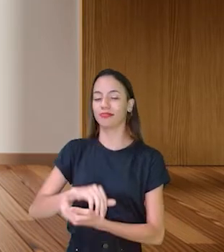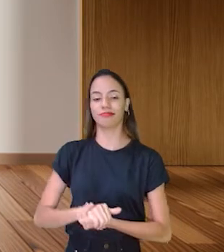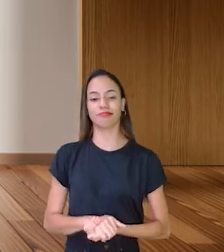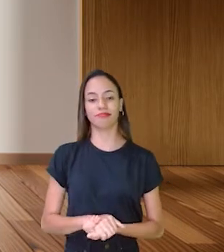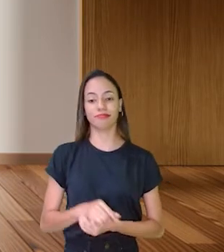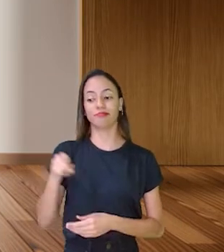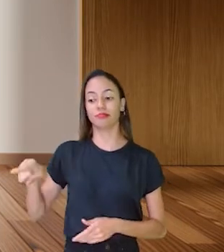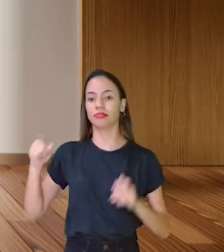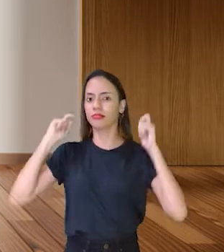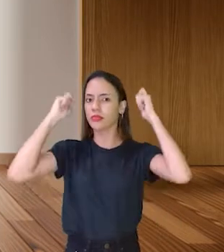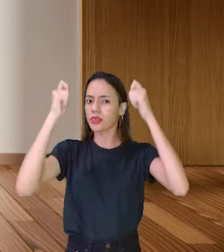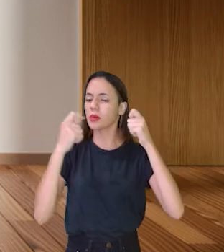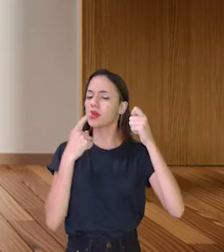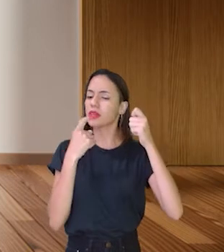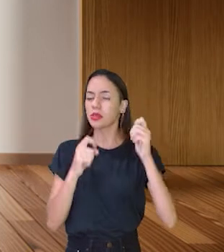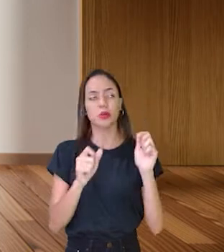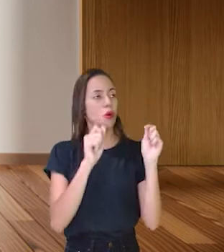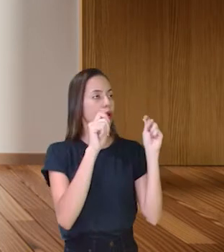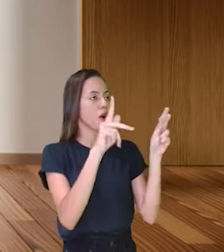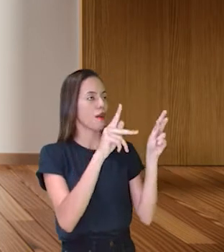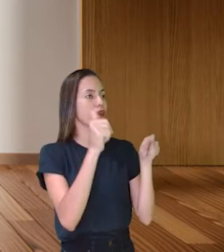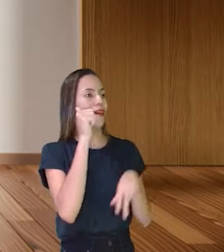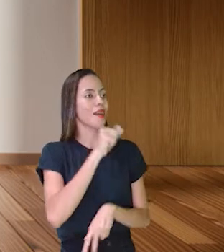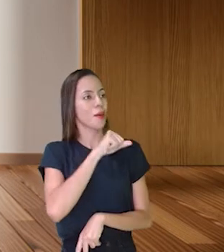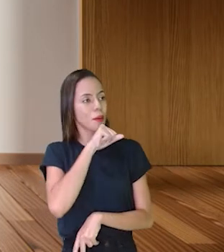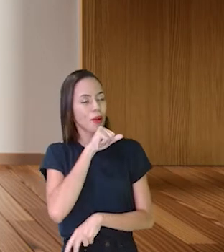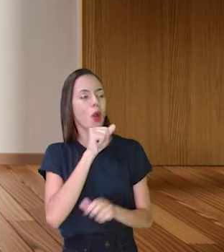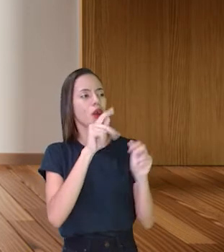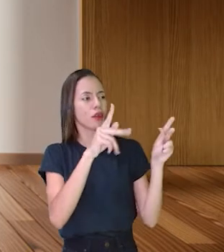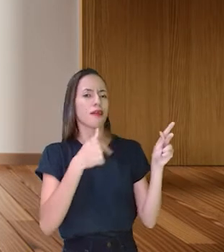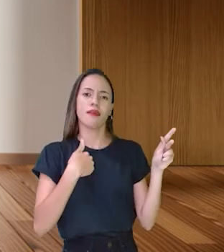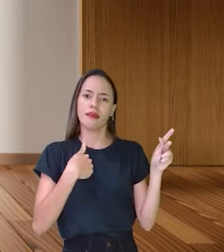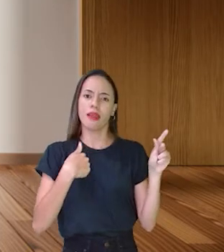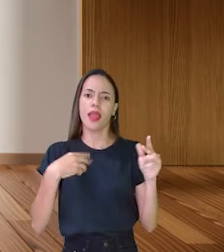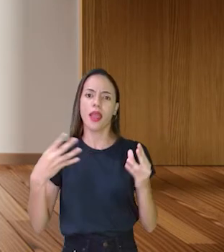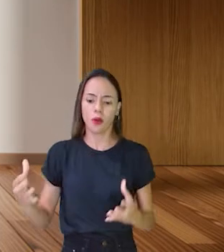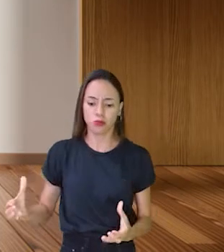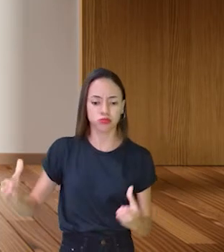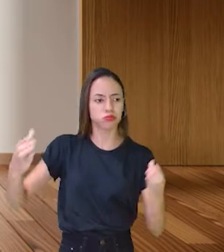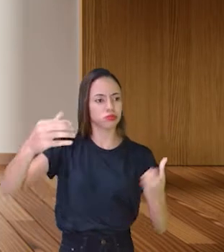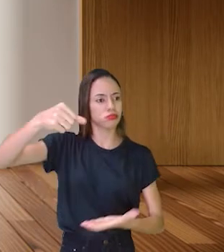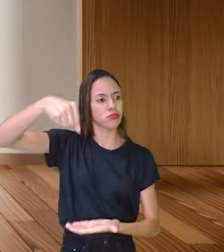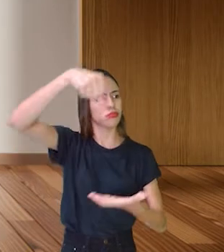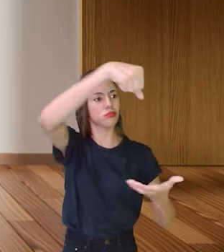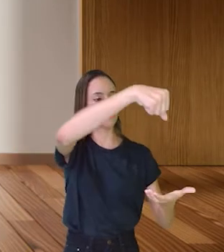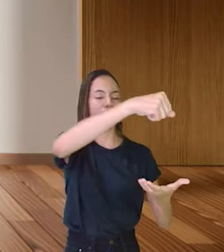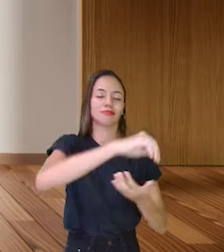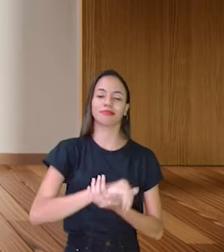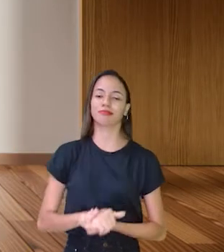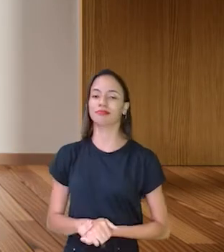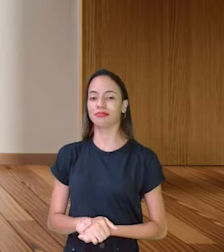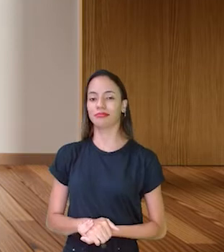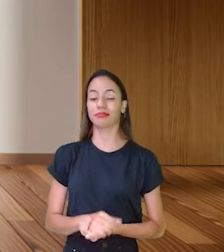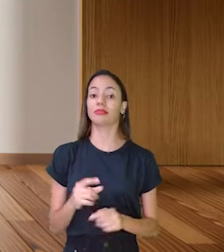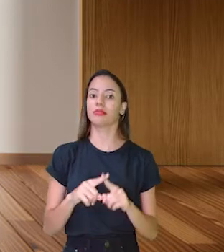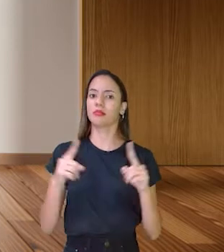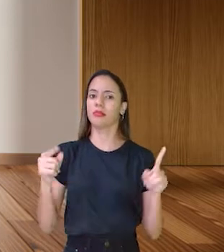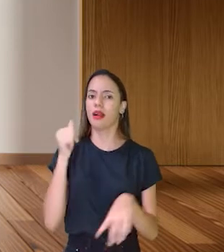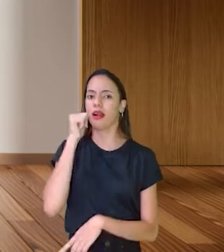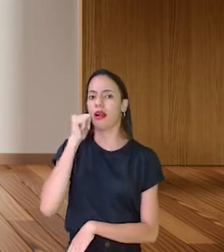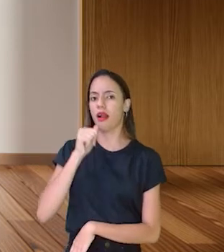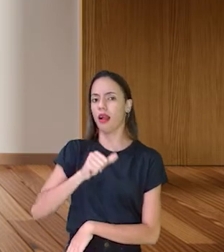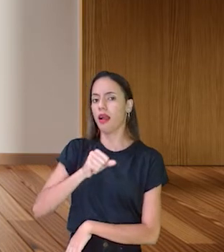O chapeuzinho disse, tá certo mamãe, pode deixar, eu levo. Mas a mãe